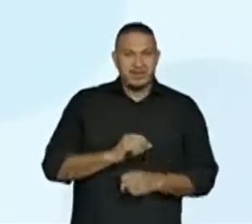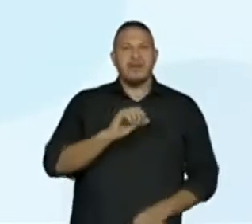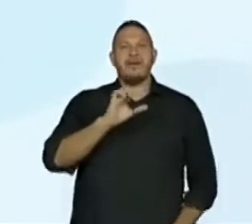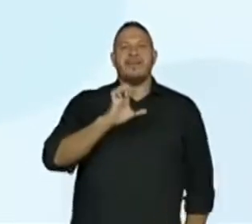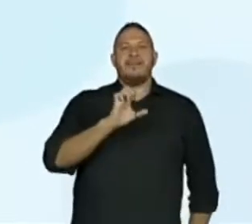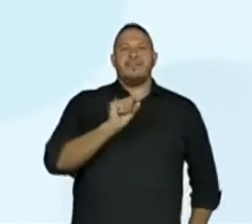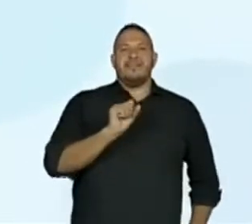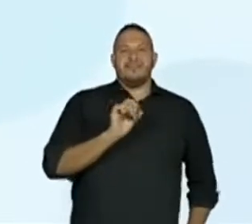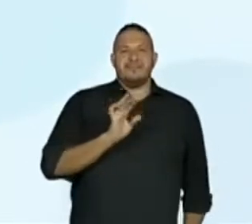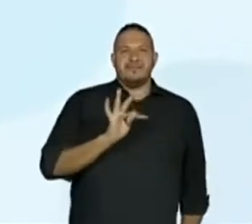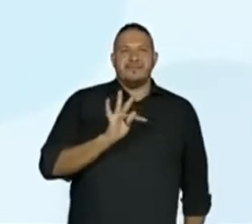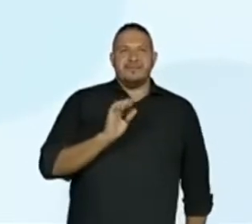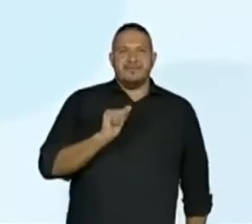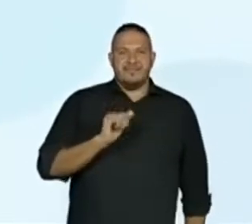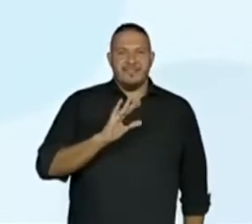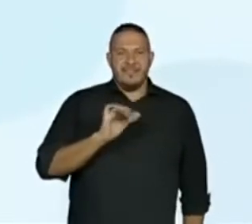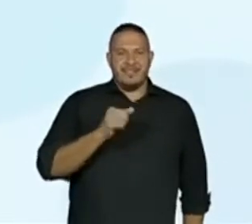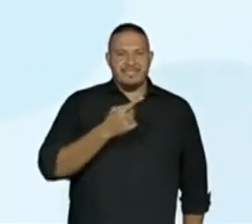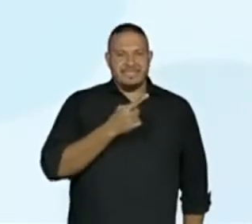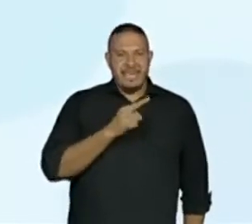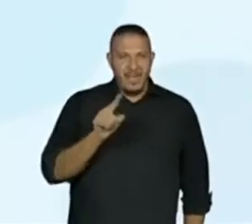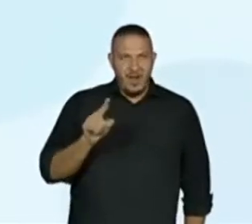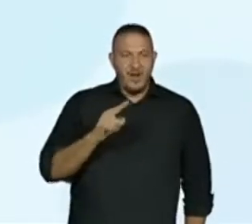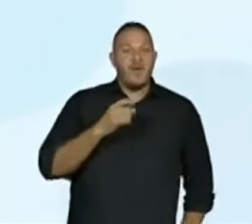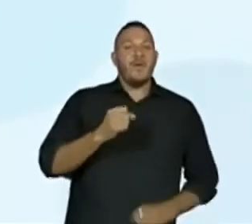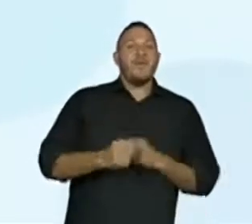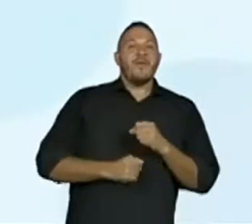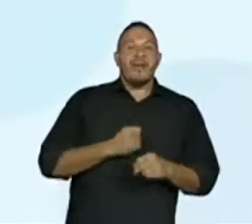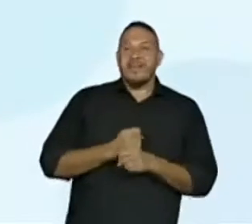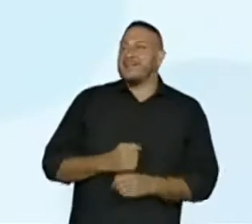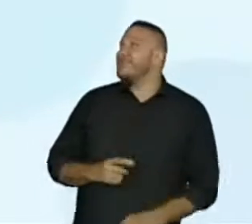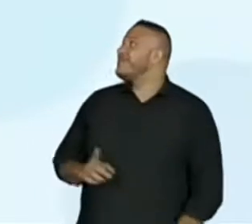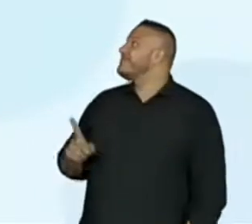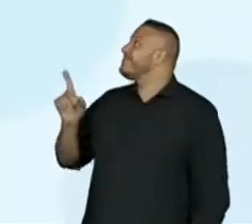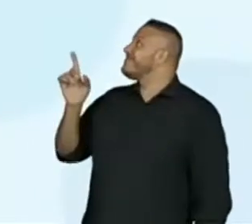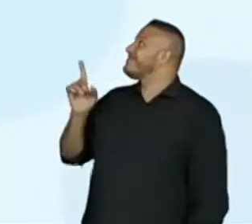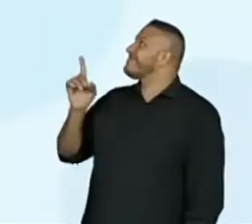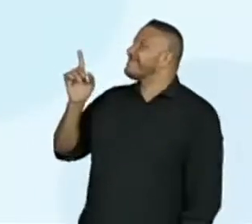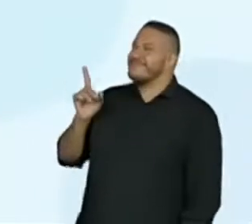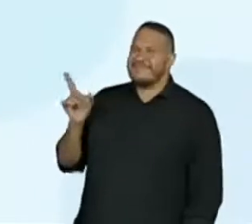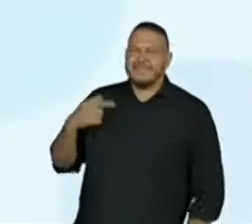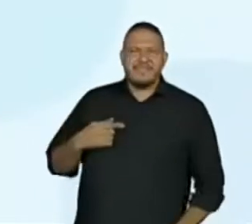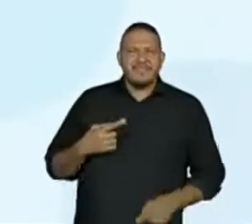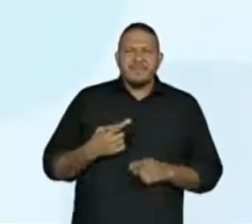o que mais porque eu estou registrando as estações do ano